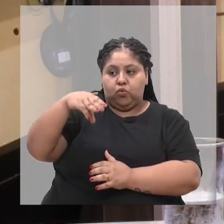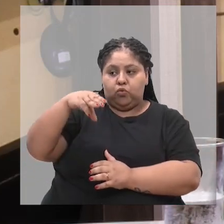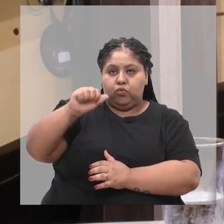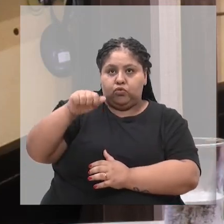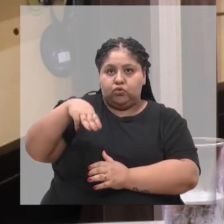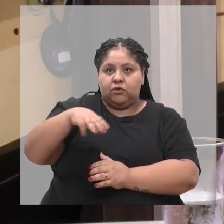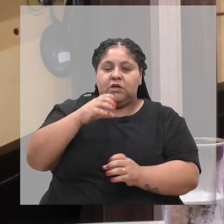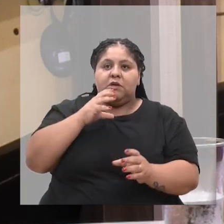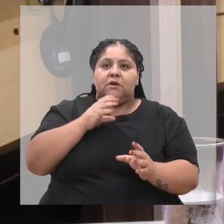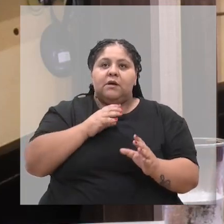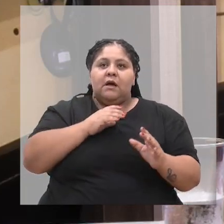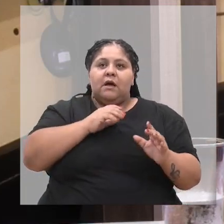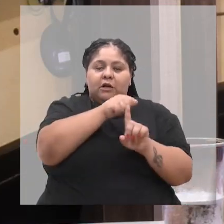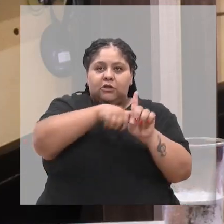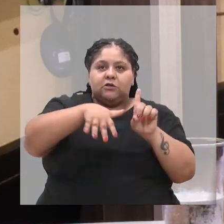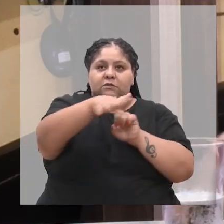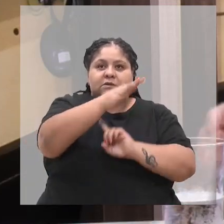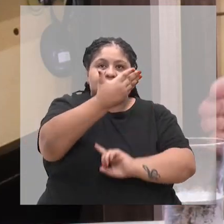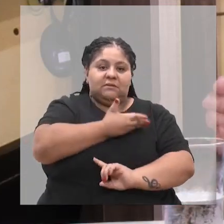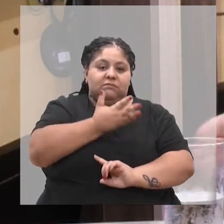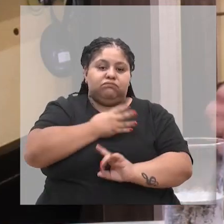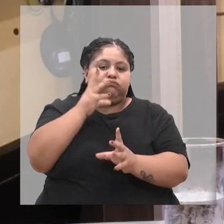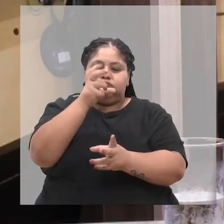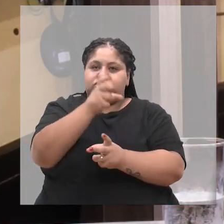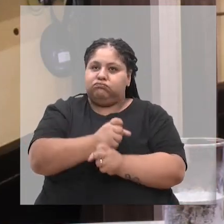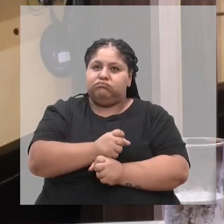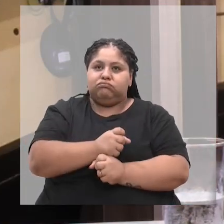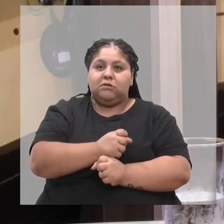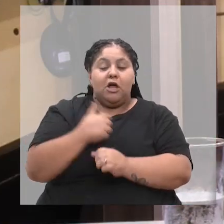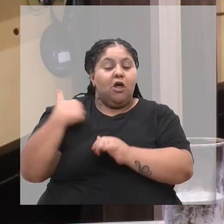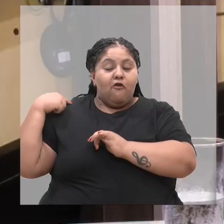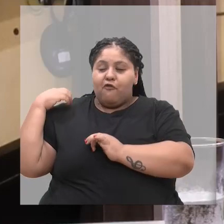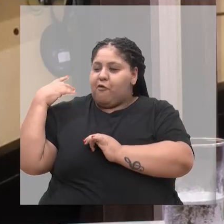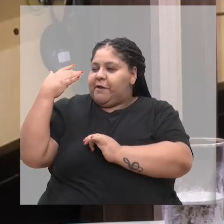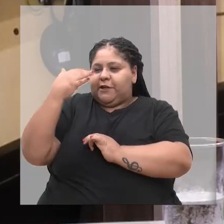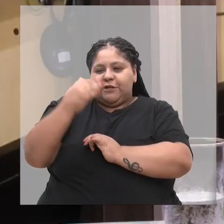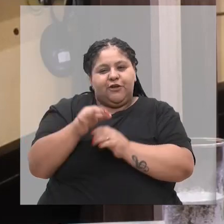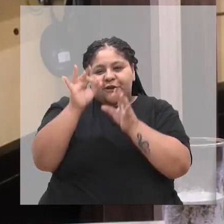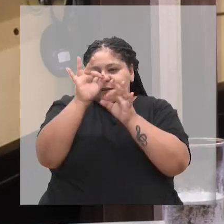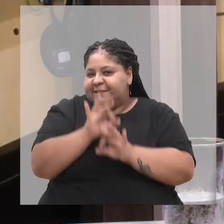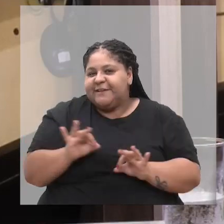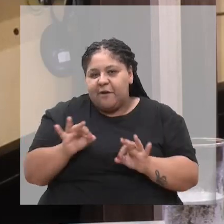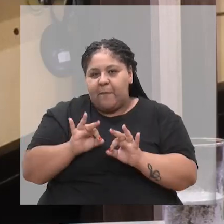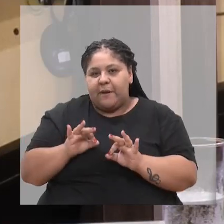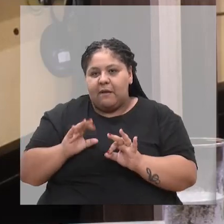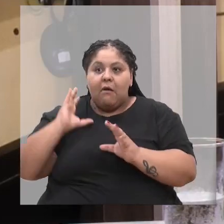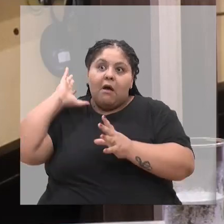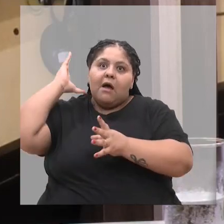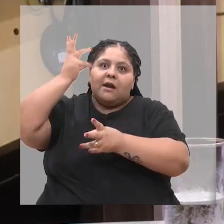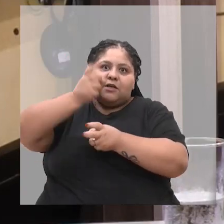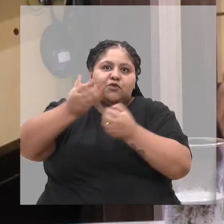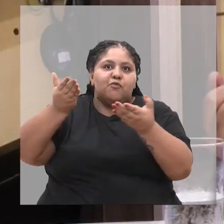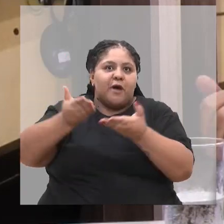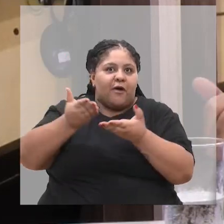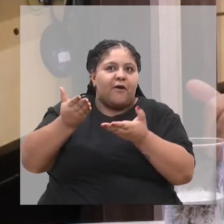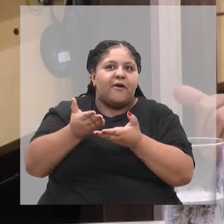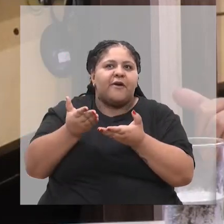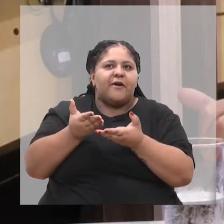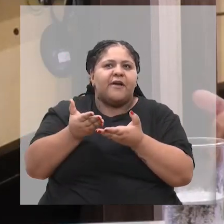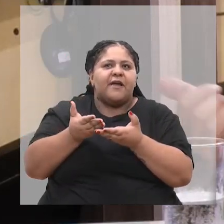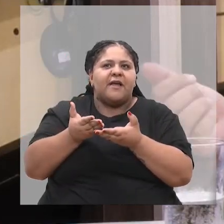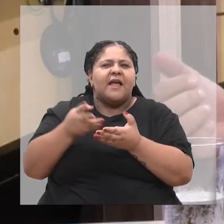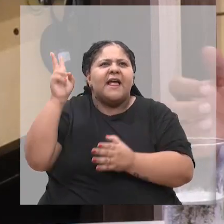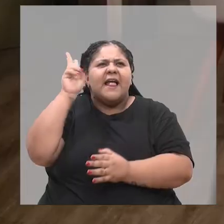Sociedade Amigos dos Animais. Isso aí. Não foi uma trajetória tão simples. A senhora resume aqui um pouco. Mas eu lembro que,